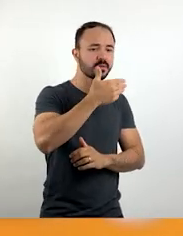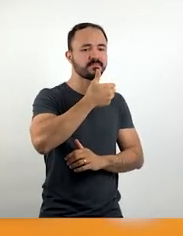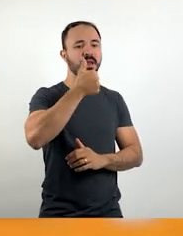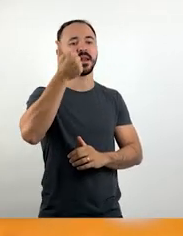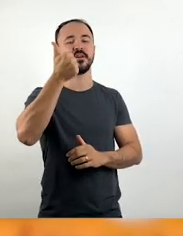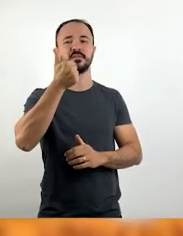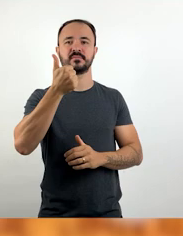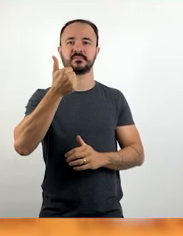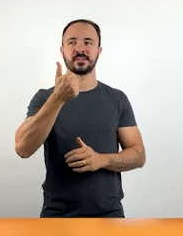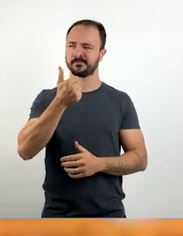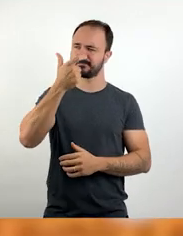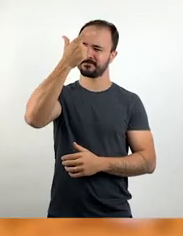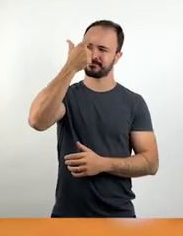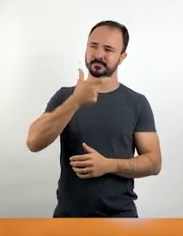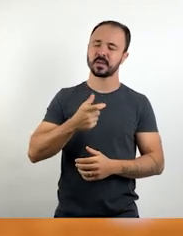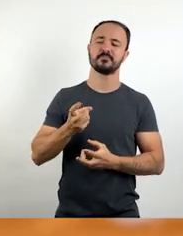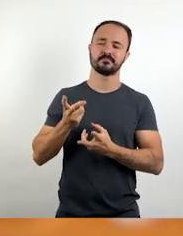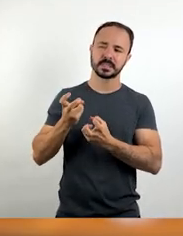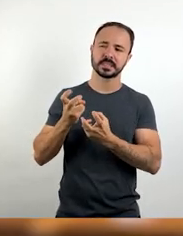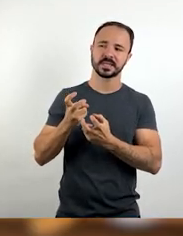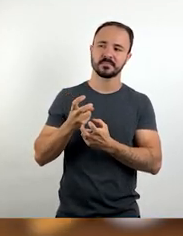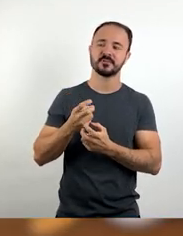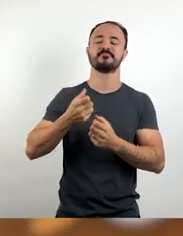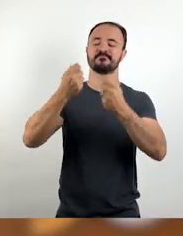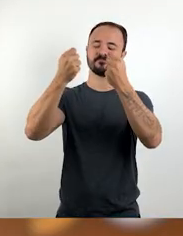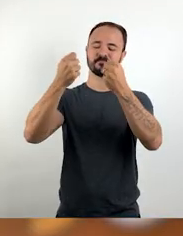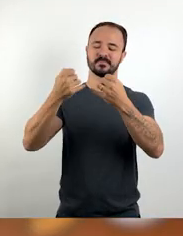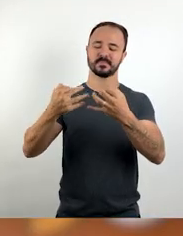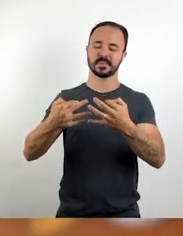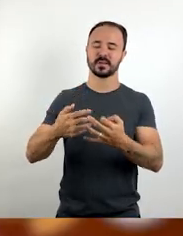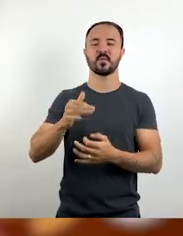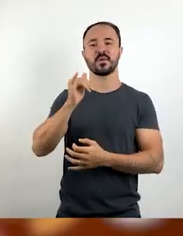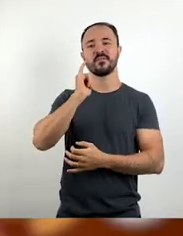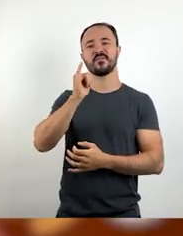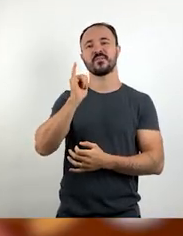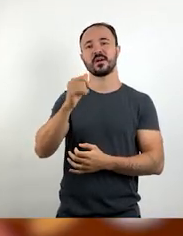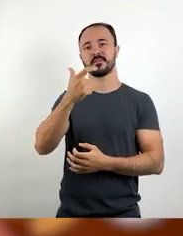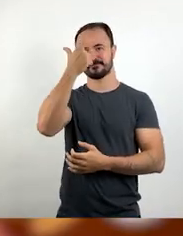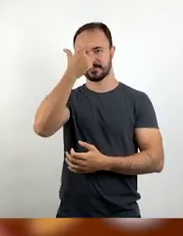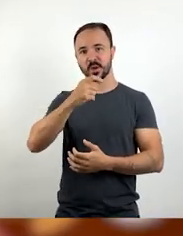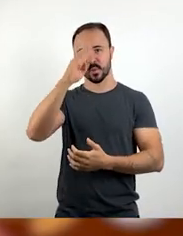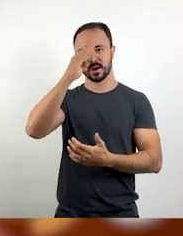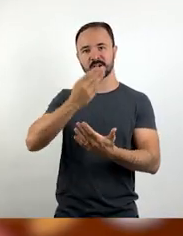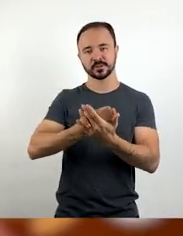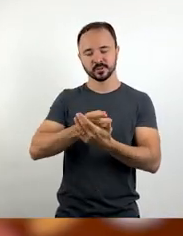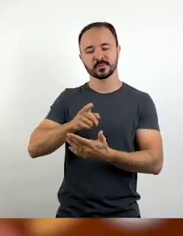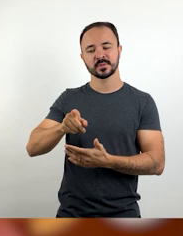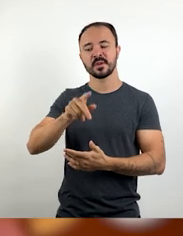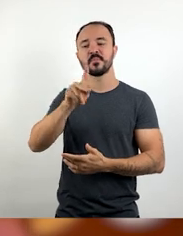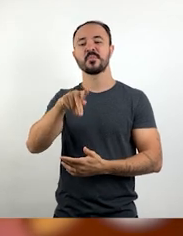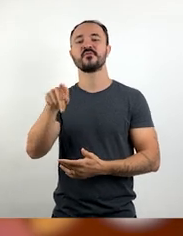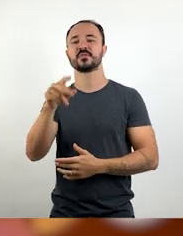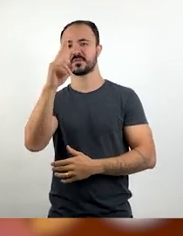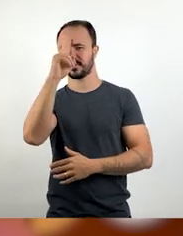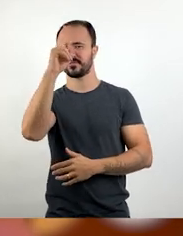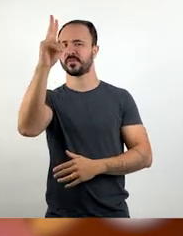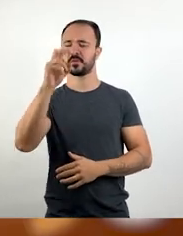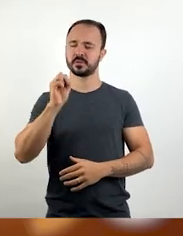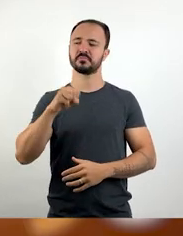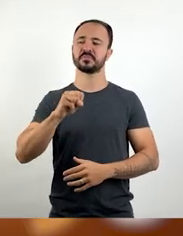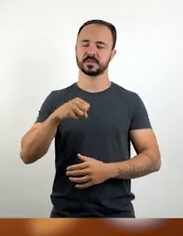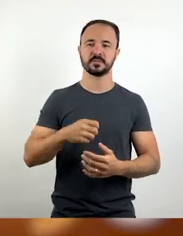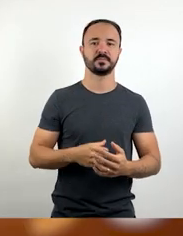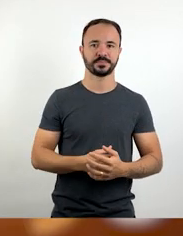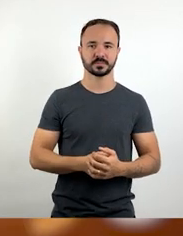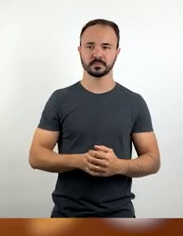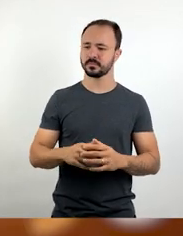recito. Tenho fé e acredito na força do professor. Porém, não sinta vergonha. Não se